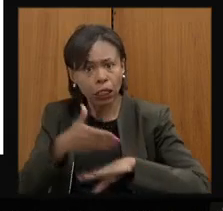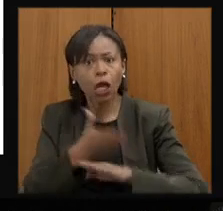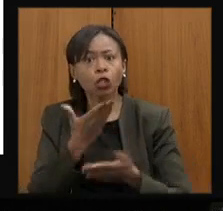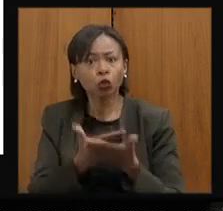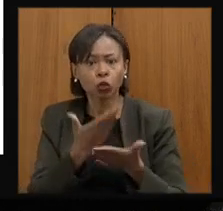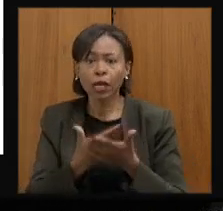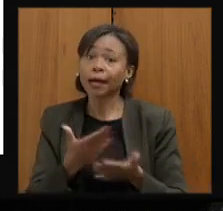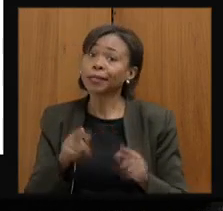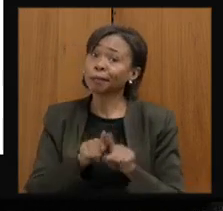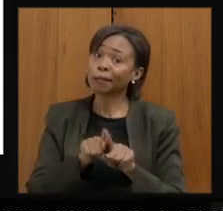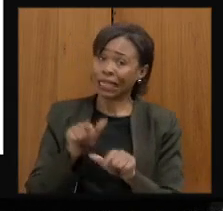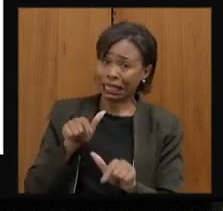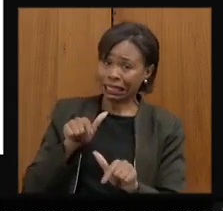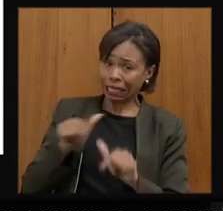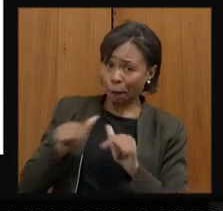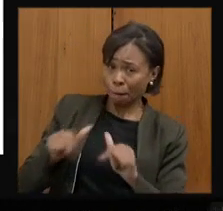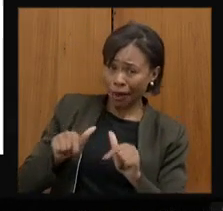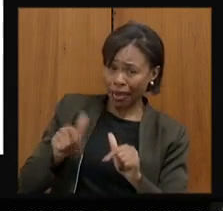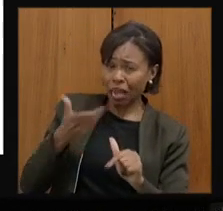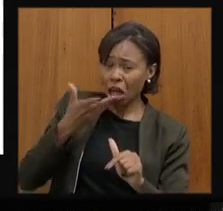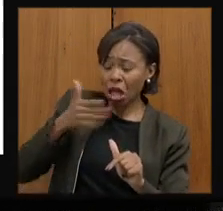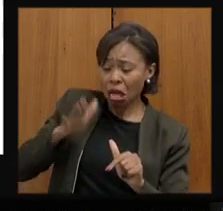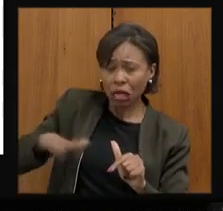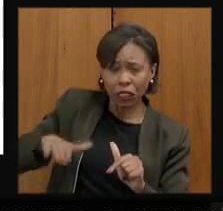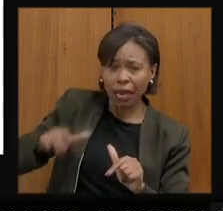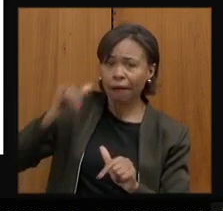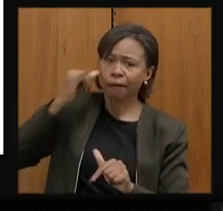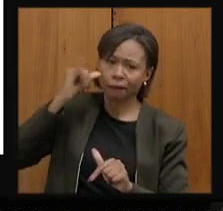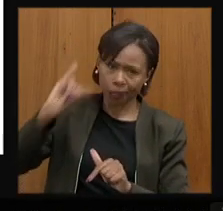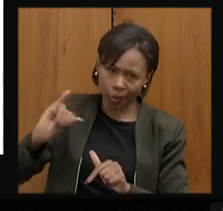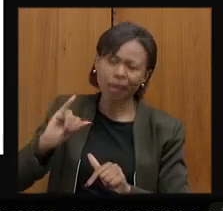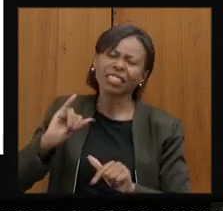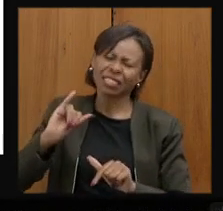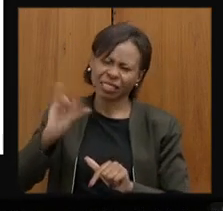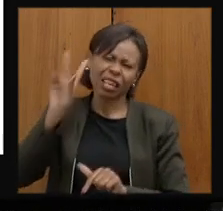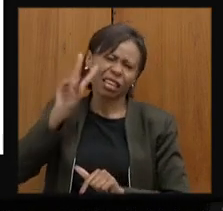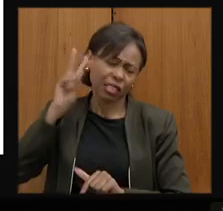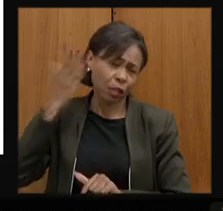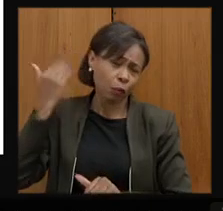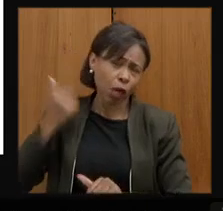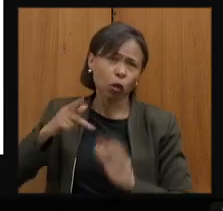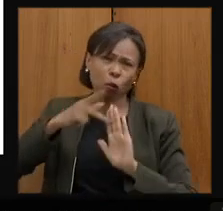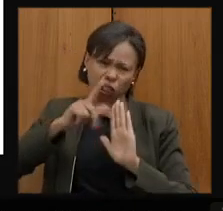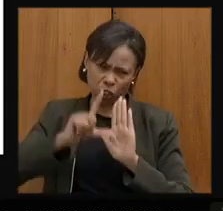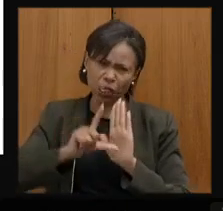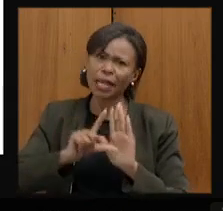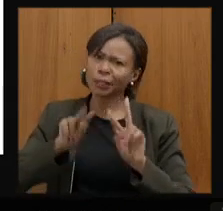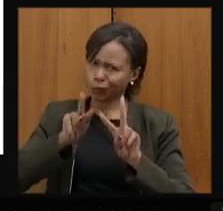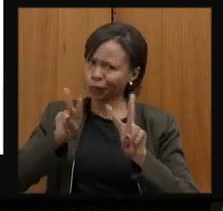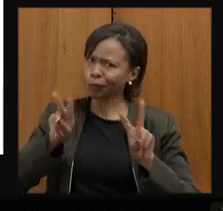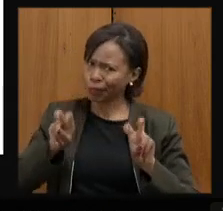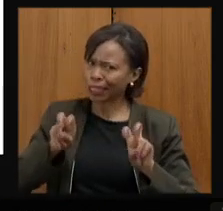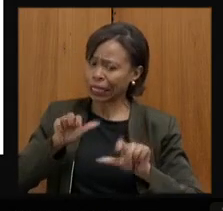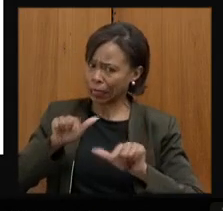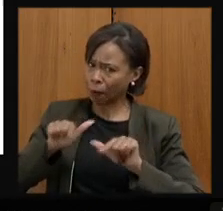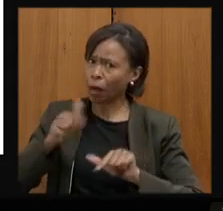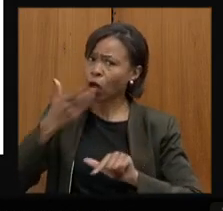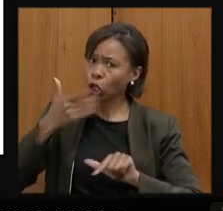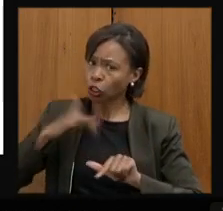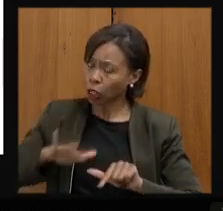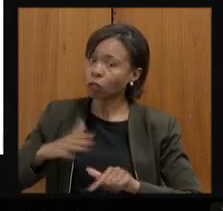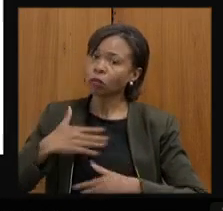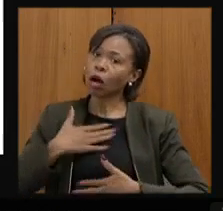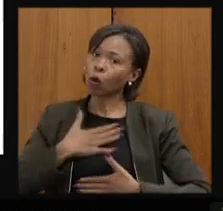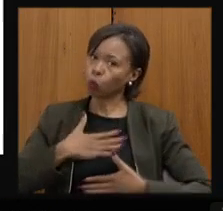infantil. E me lembro de recentes discussões em relação a projetos de lei nessa linha. Algo que temos muito orgulho nesse início